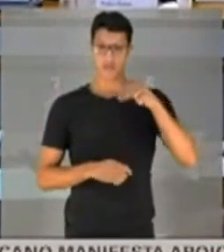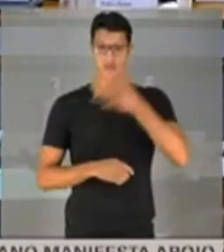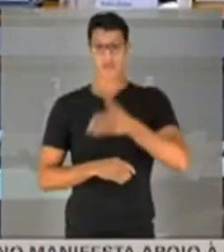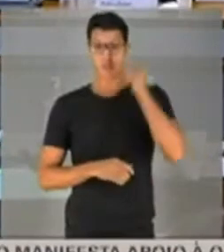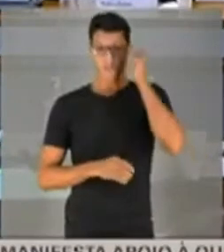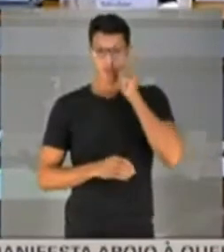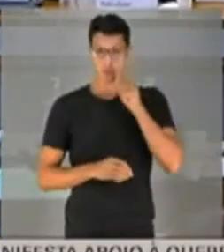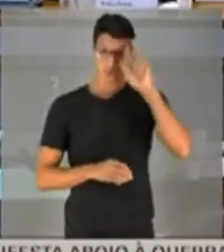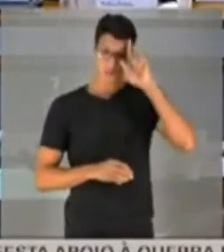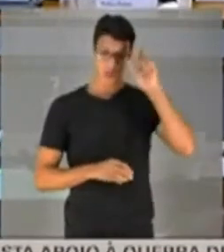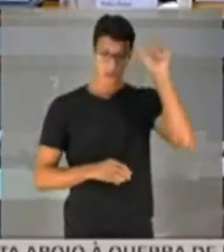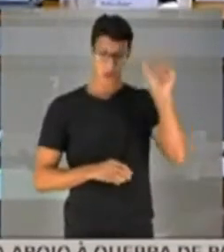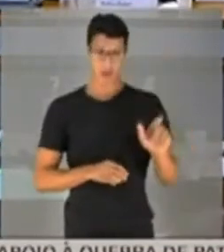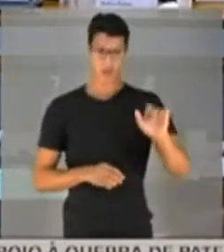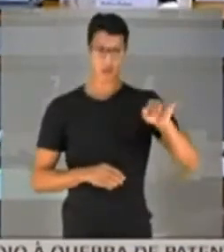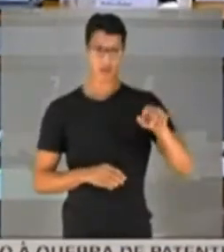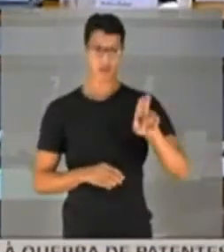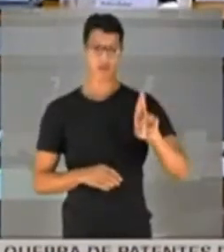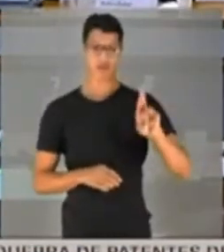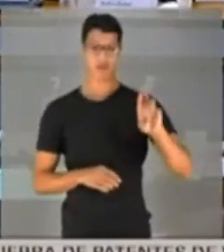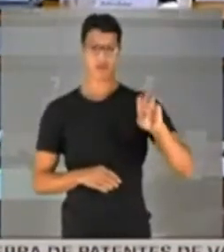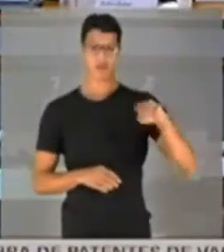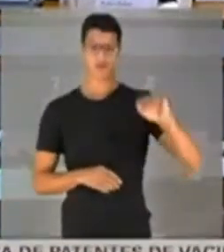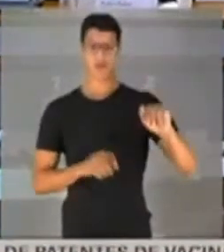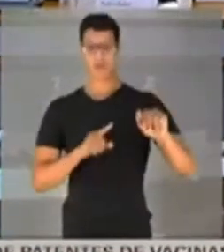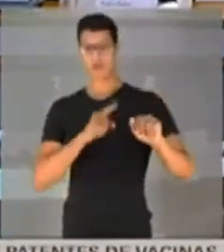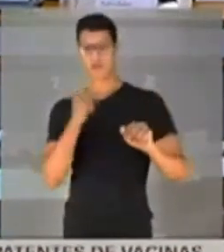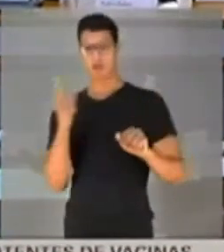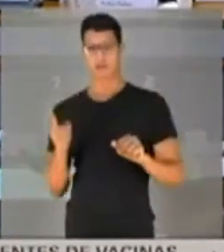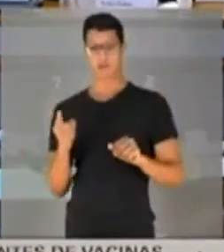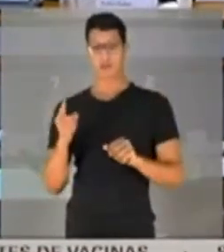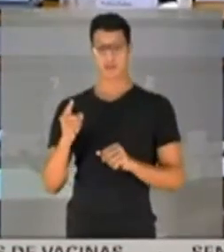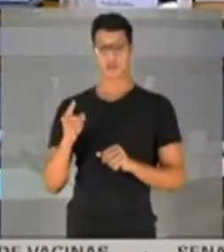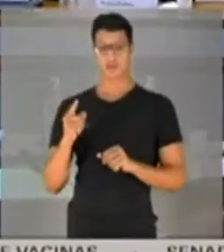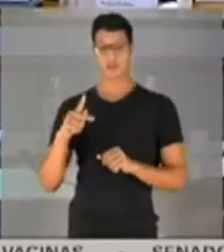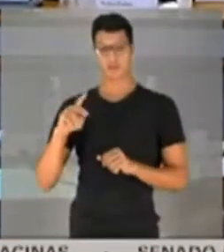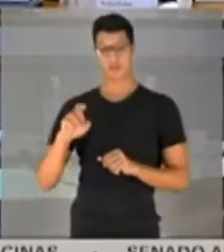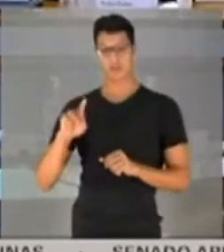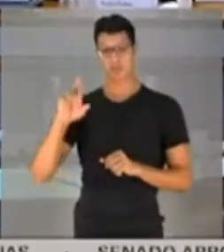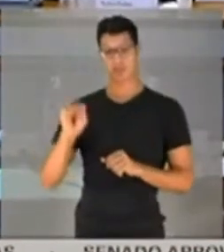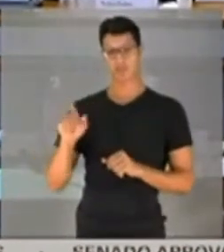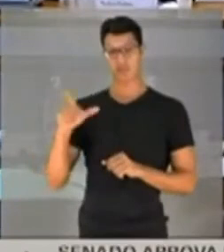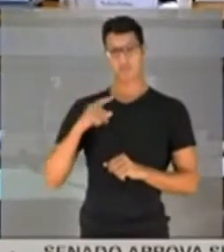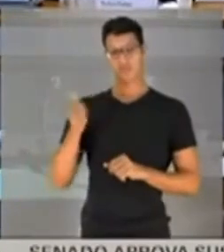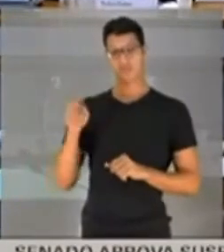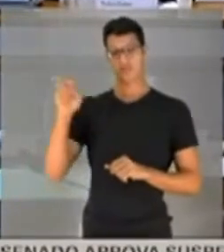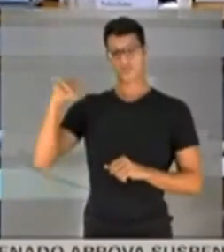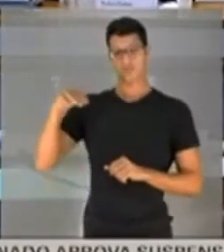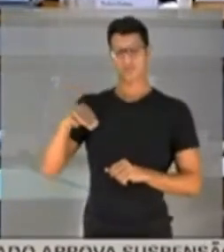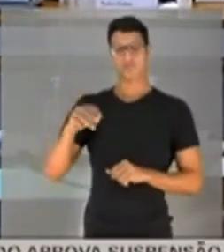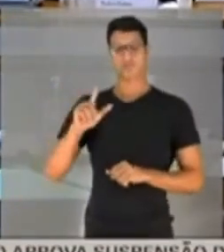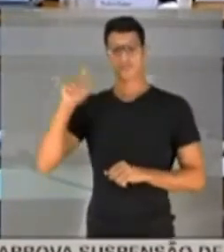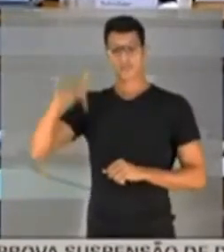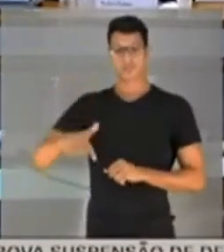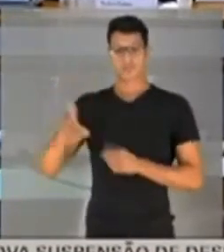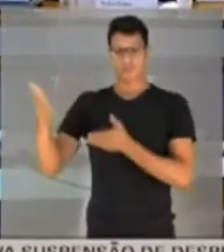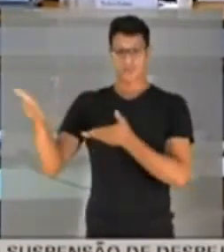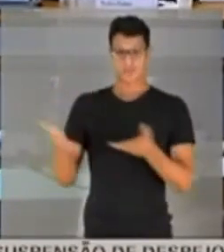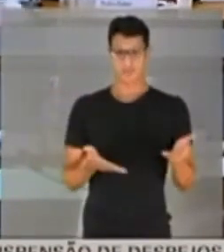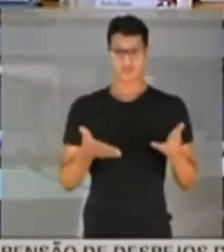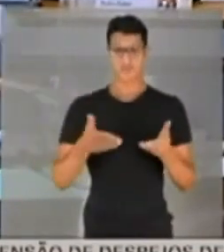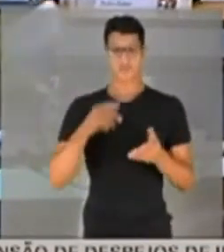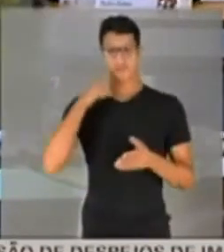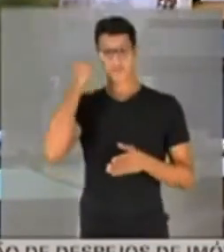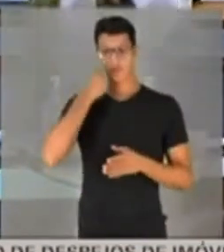primeiramente para a senhora, Jurema, e depois para o senhor, senhor Pedro. Então, a senhora por 15 minutos, e aí depois passarei a